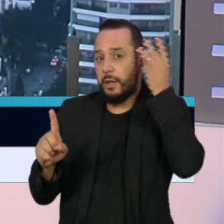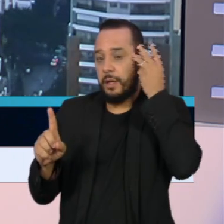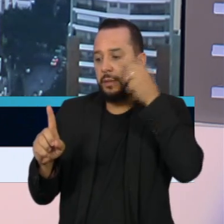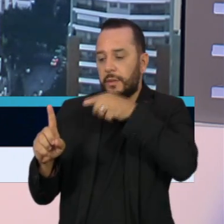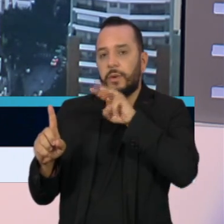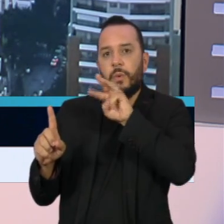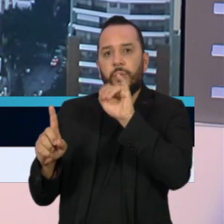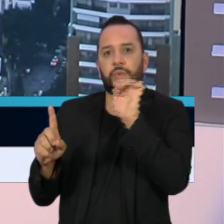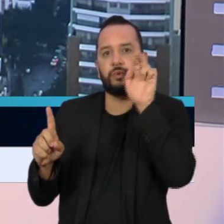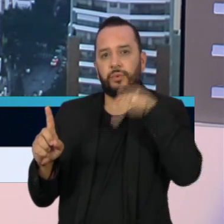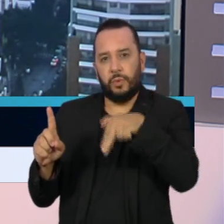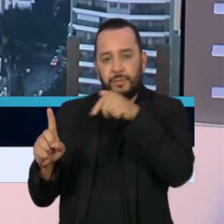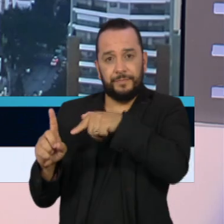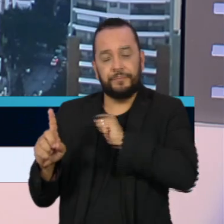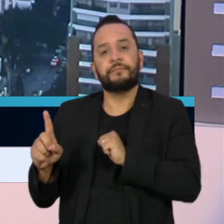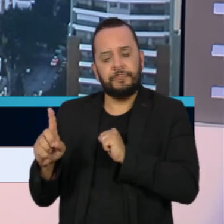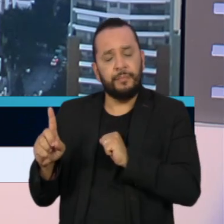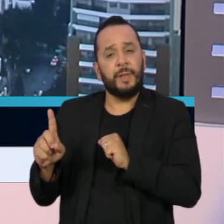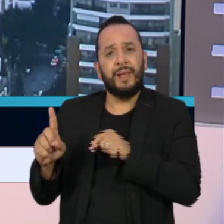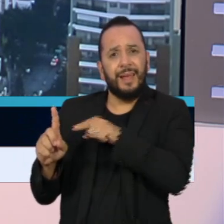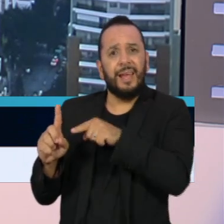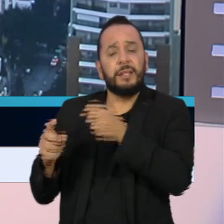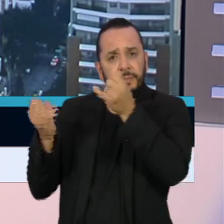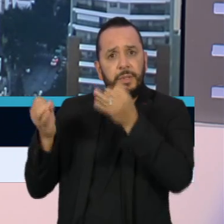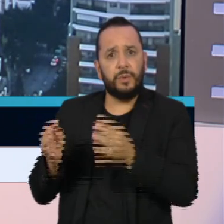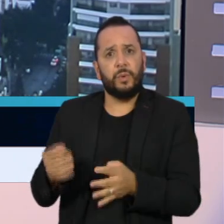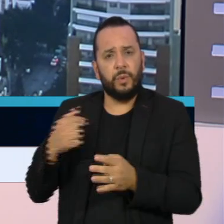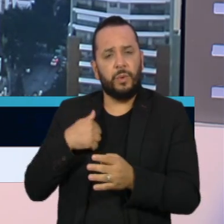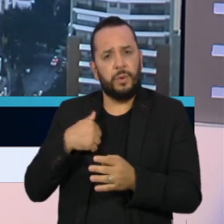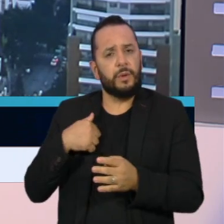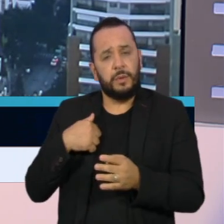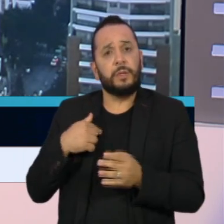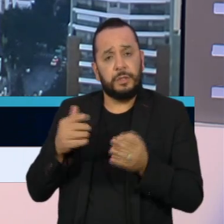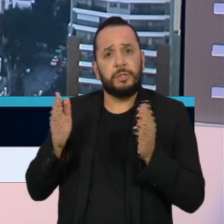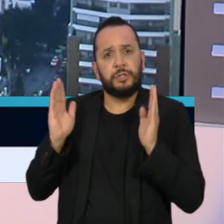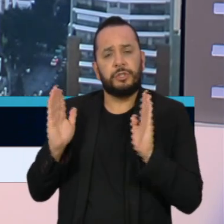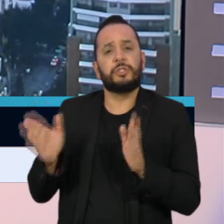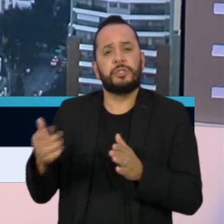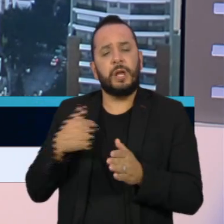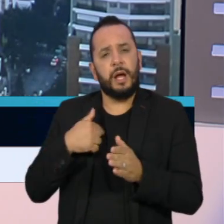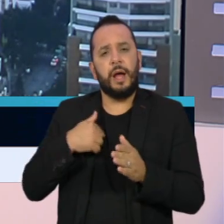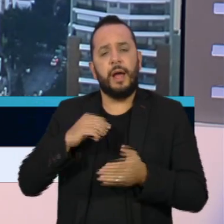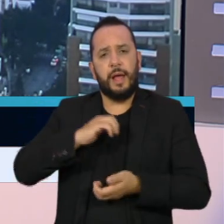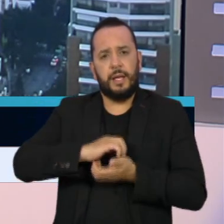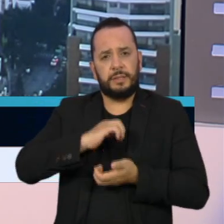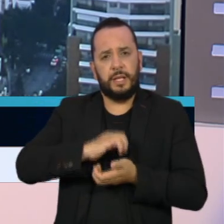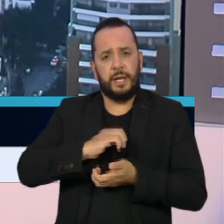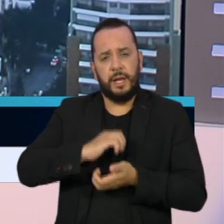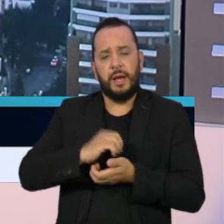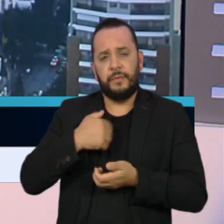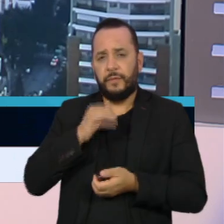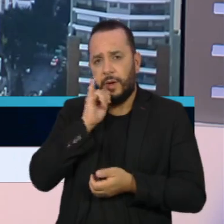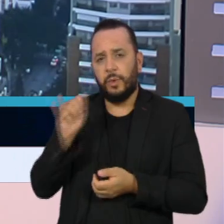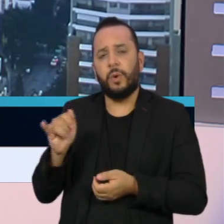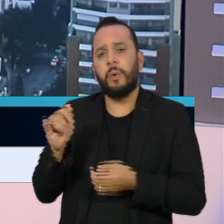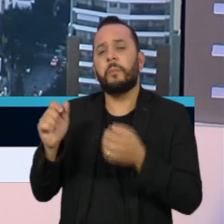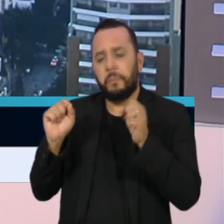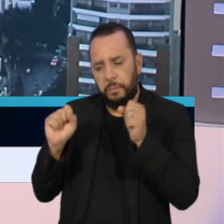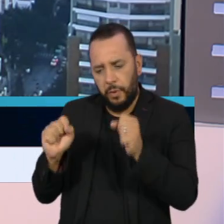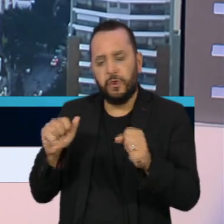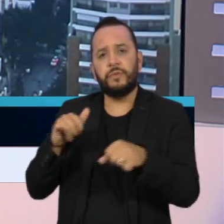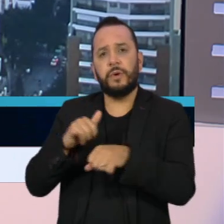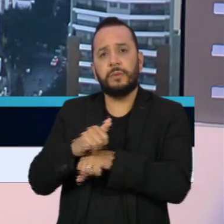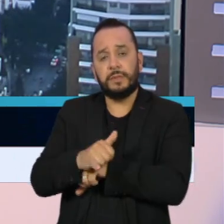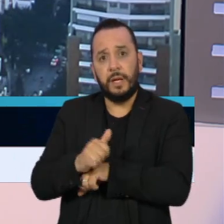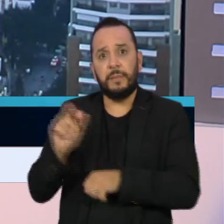Senado. O ex-governador fez valer seu direito de não comparecer à CPI concedido pelo STF e deixou a comissão após